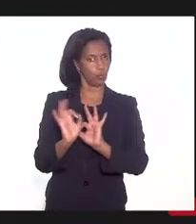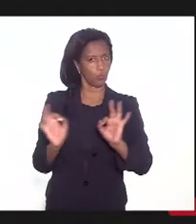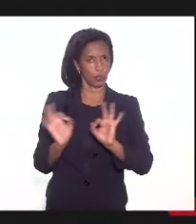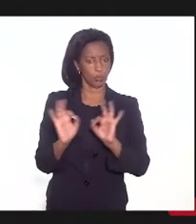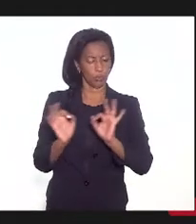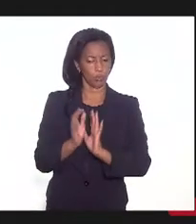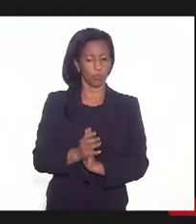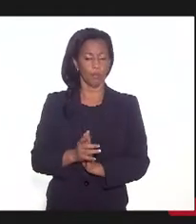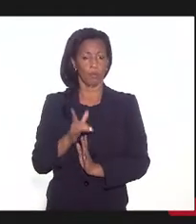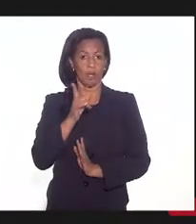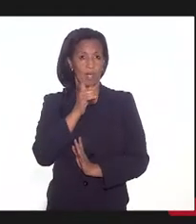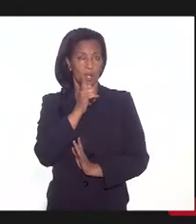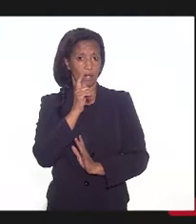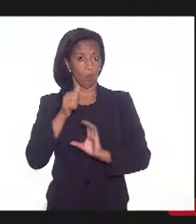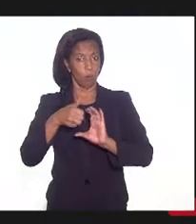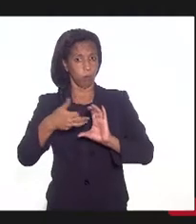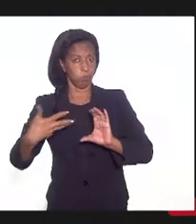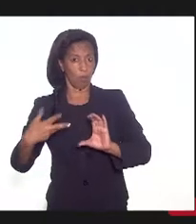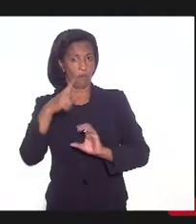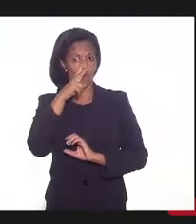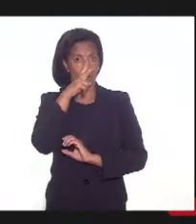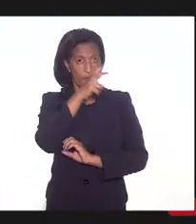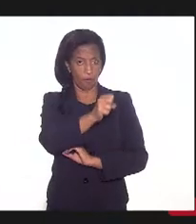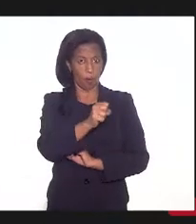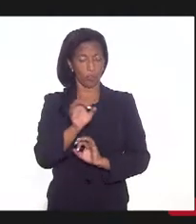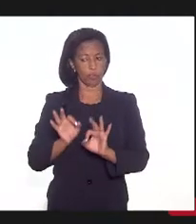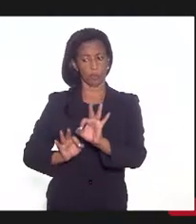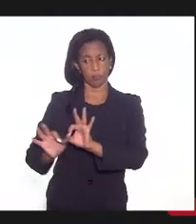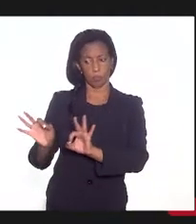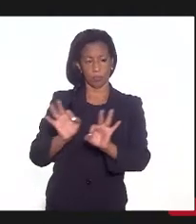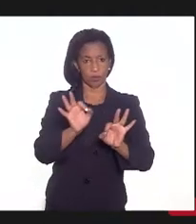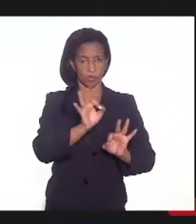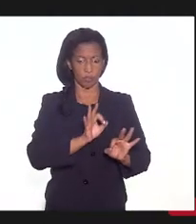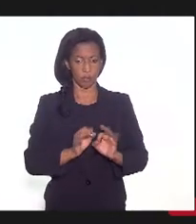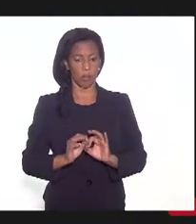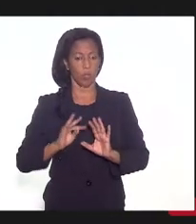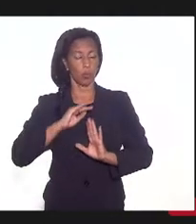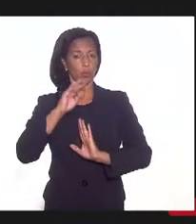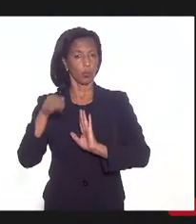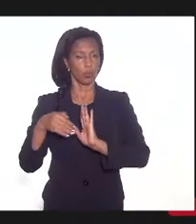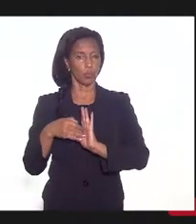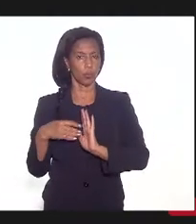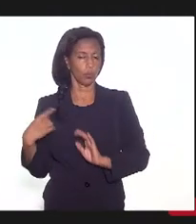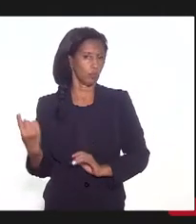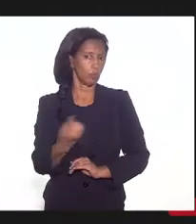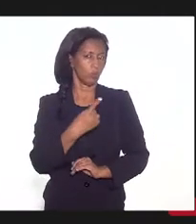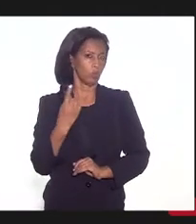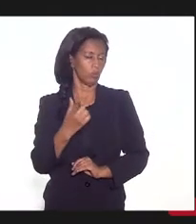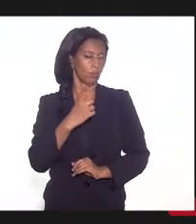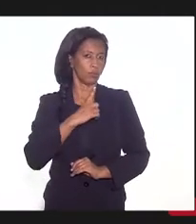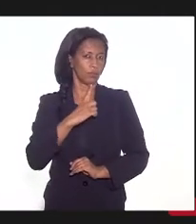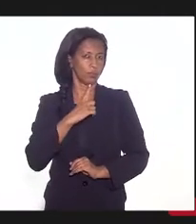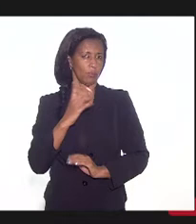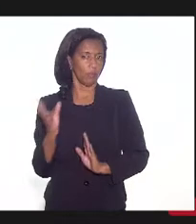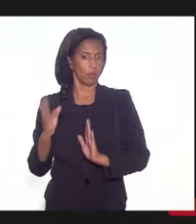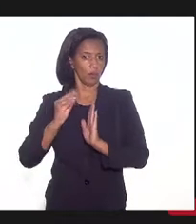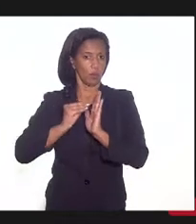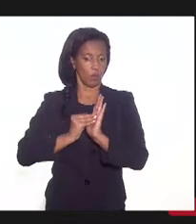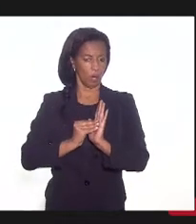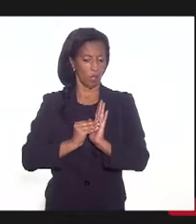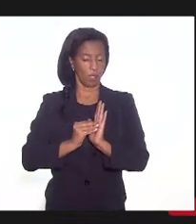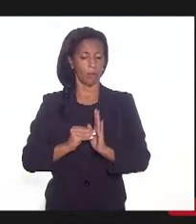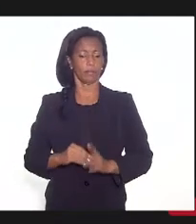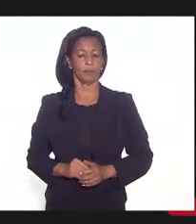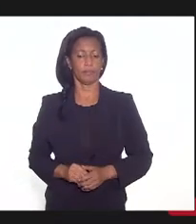ela tem uma característica muito forte de planejamento. Tudo que nós tivermos que colocar, teremos que